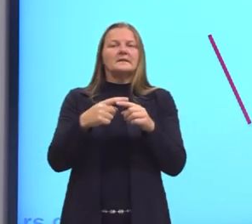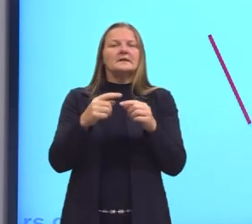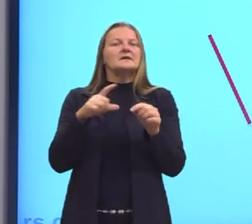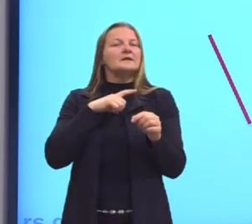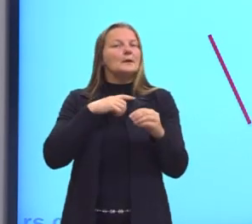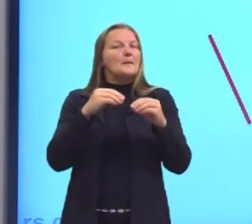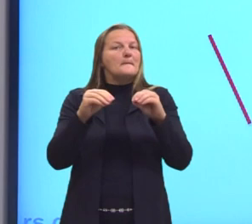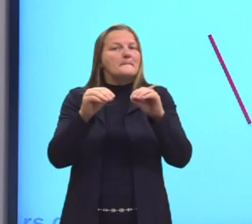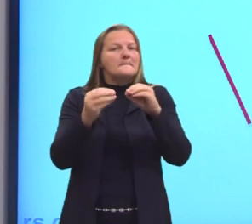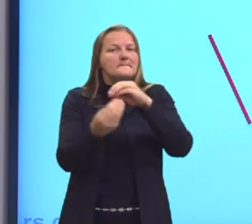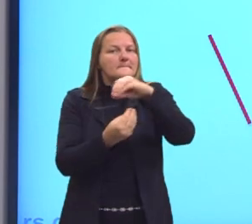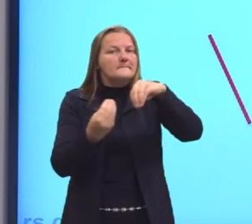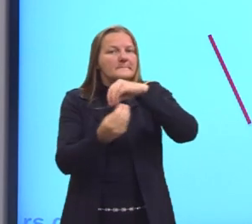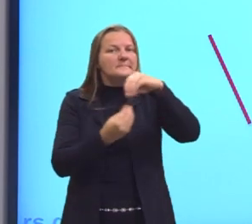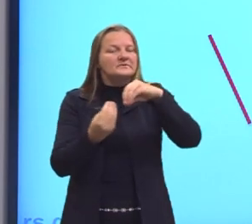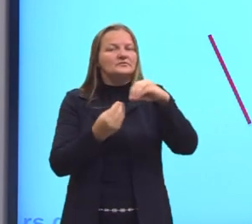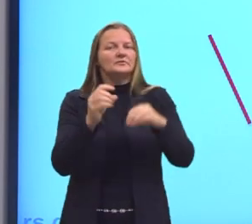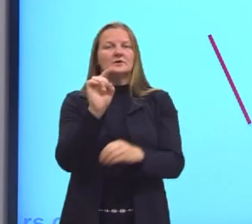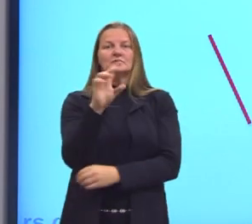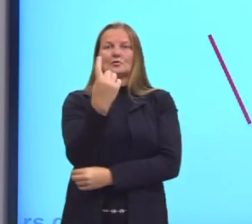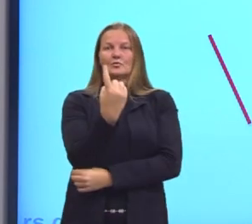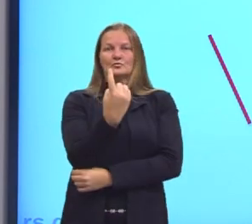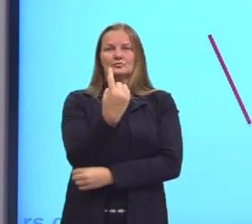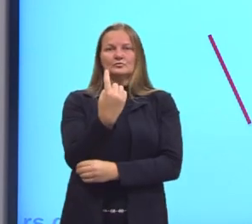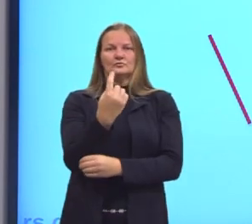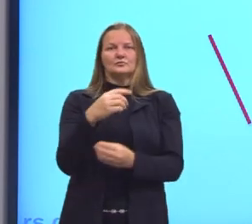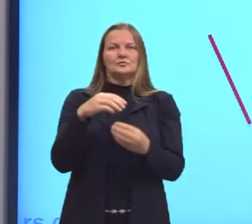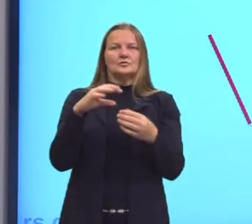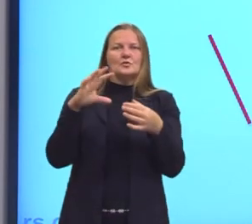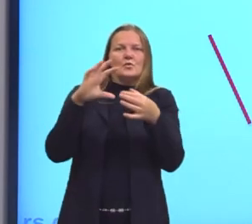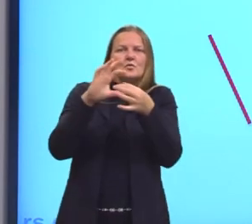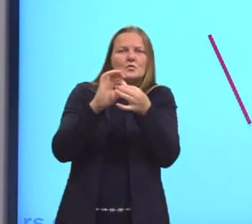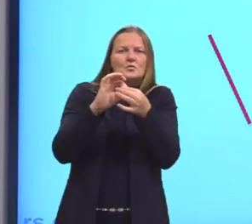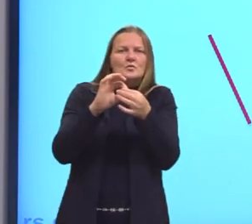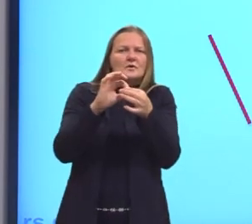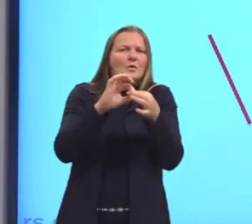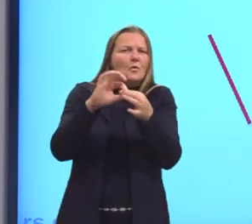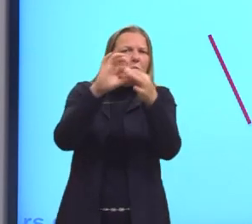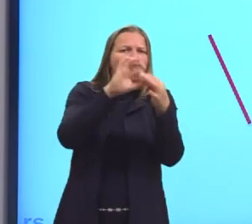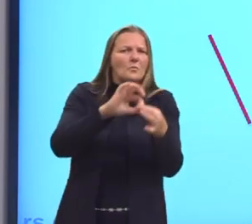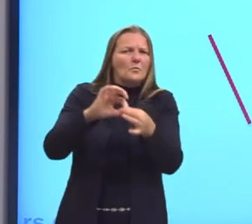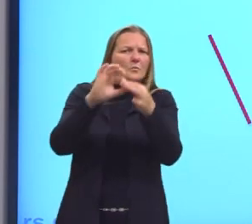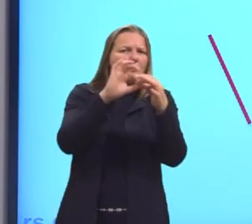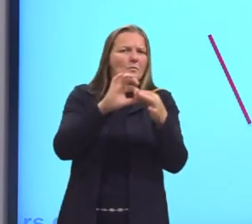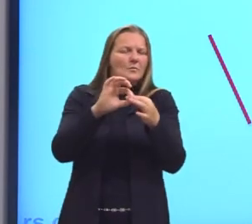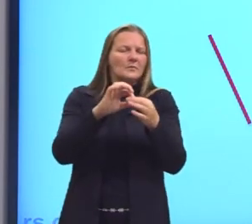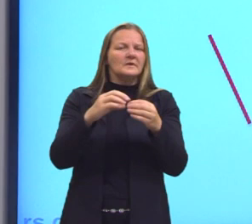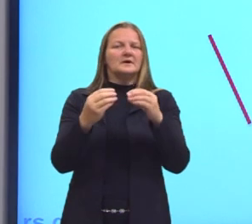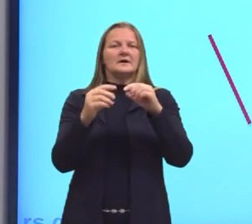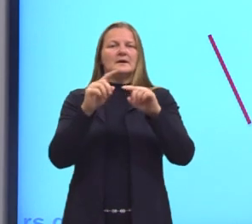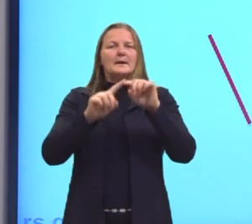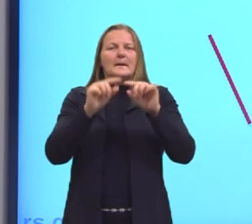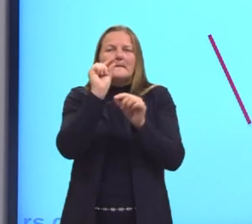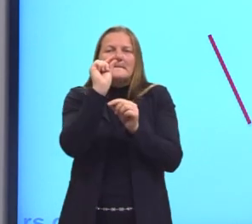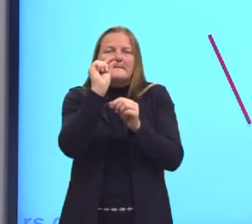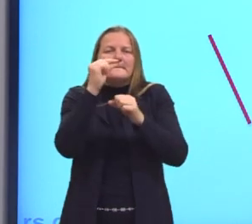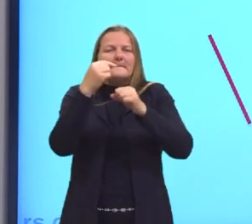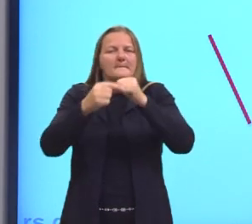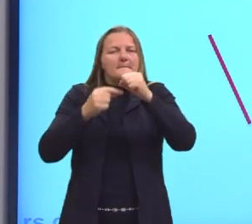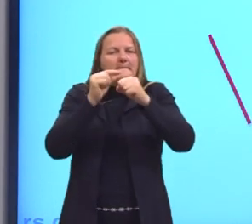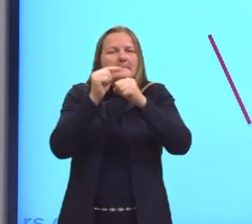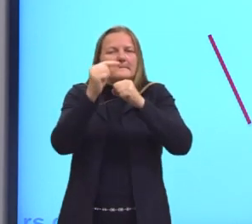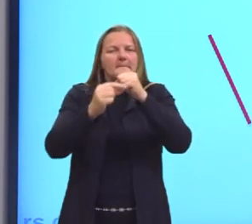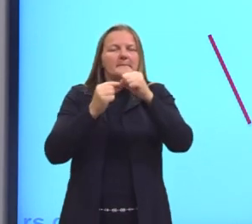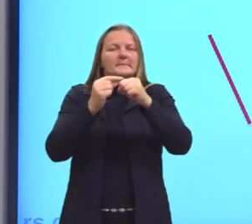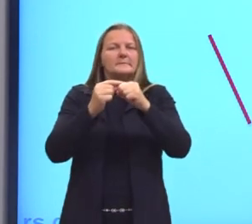uma mistura homogênea, as partículas que contêm essa solução, nessa mistura homogênea, elas têm que ser